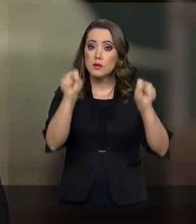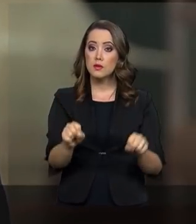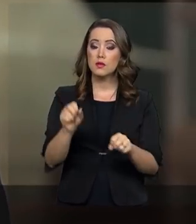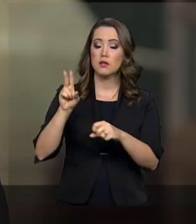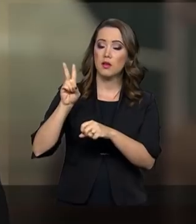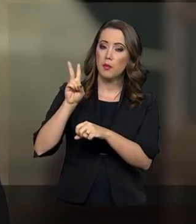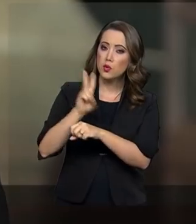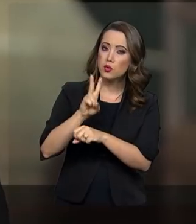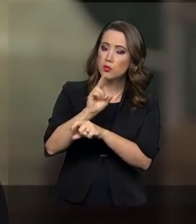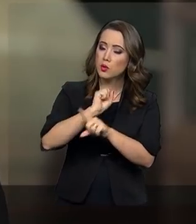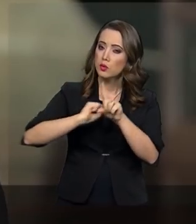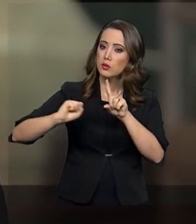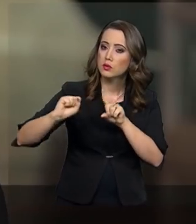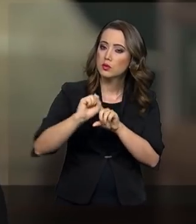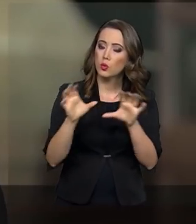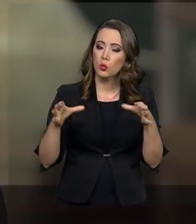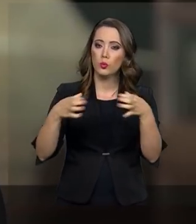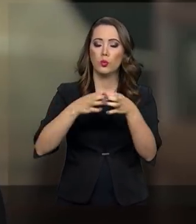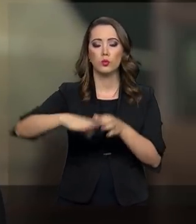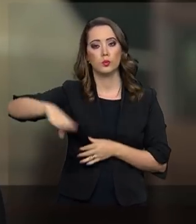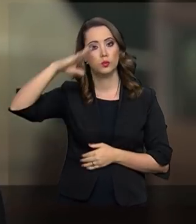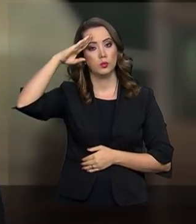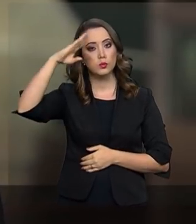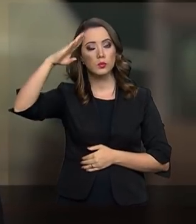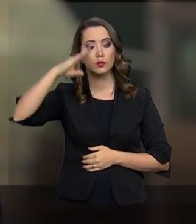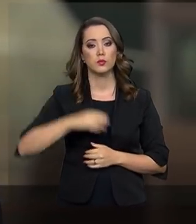proteção social dos militares.